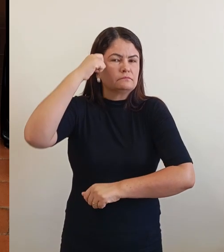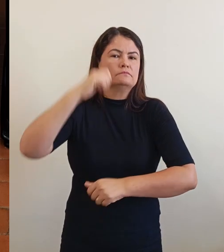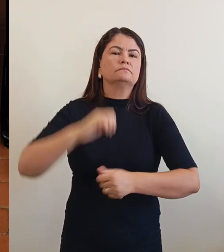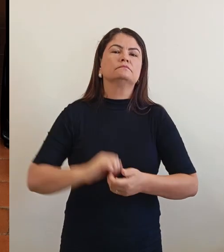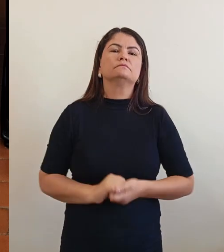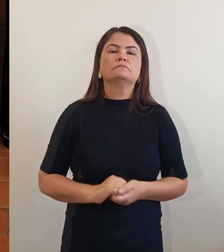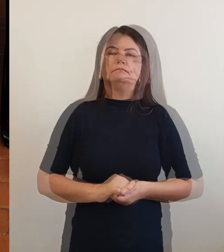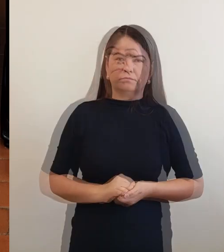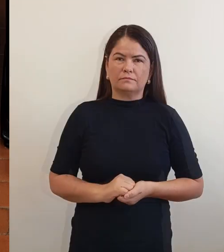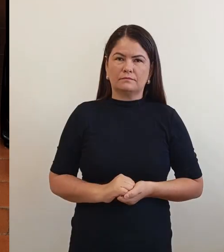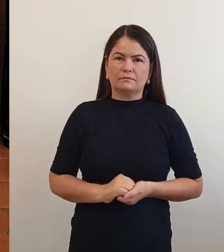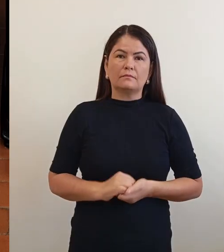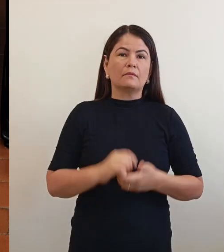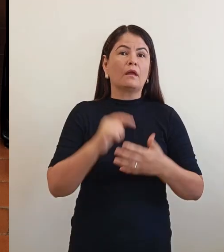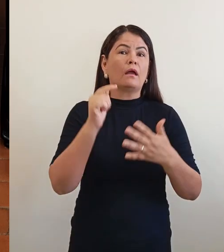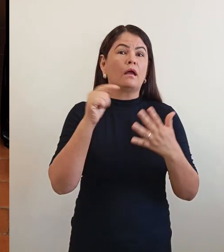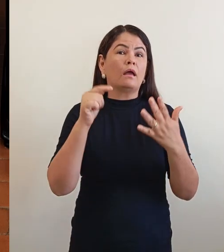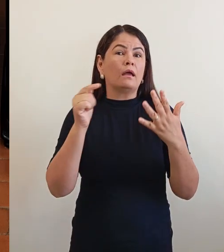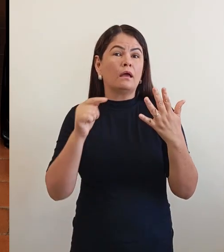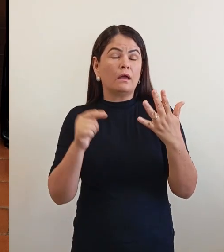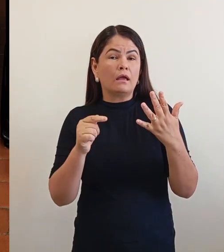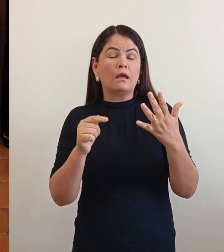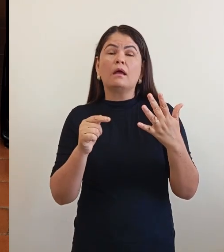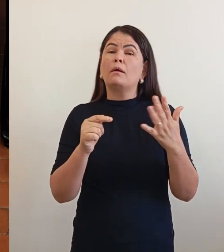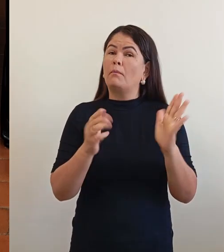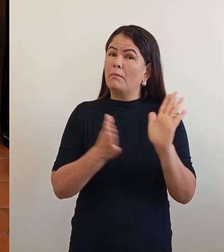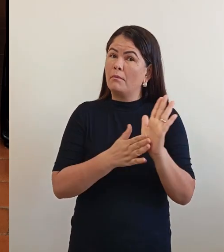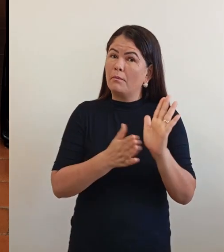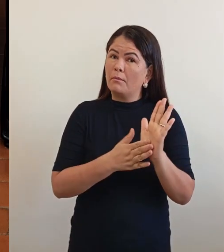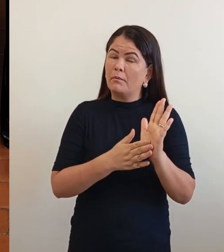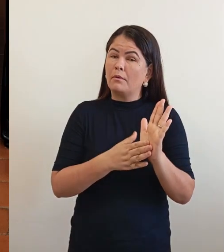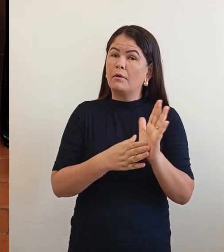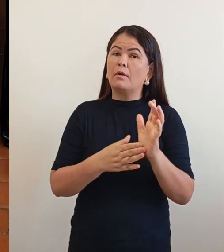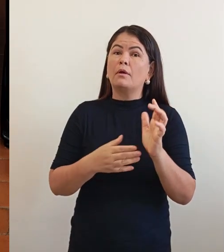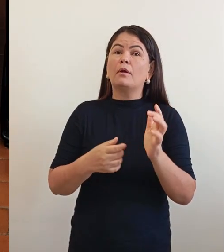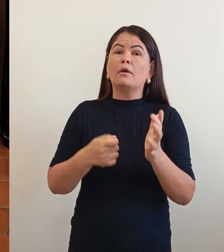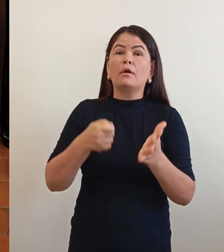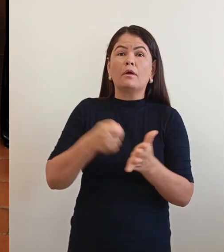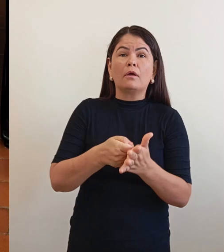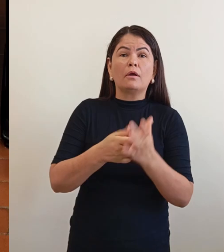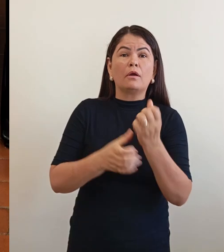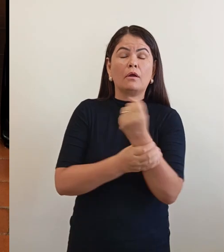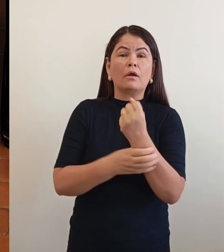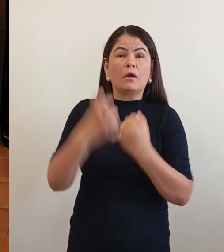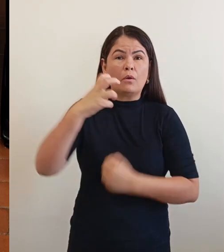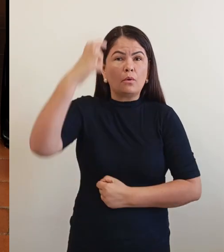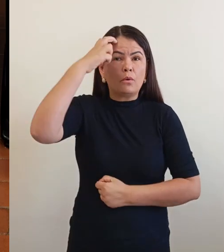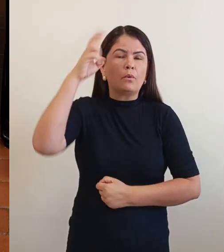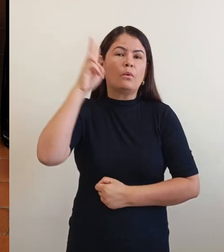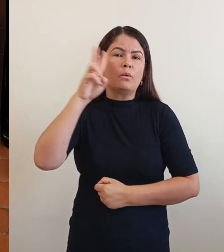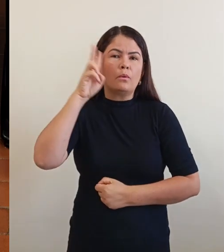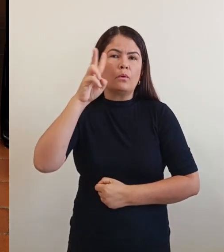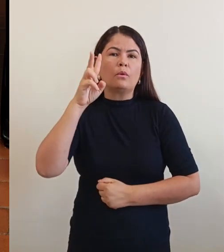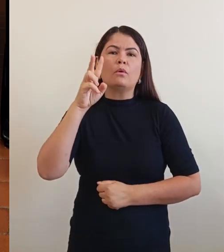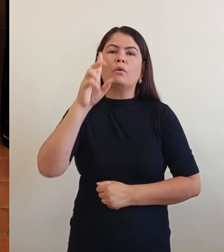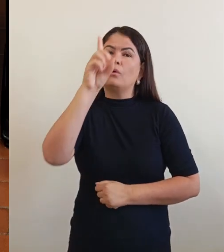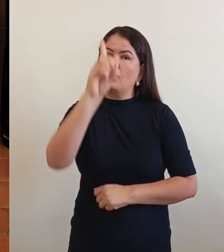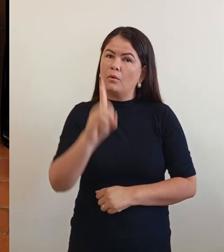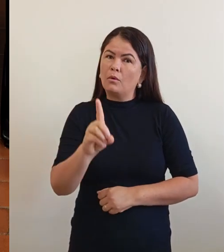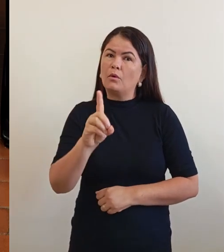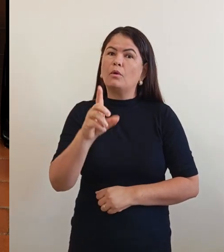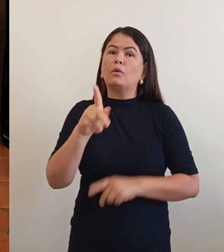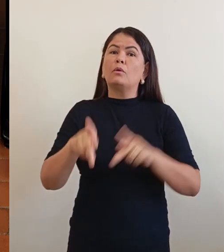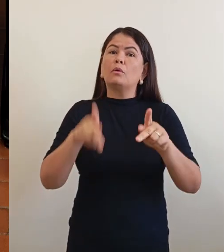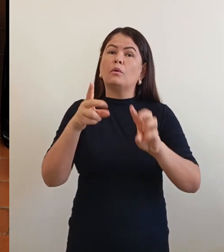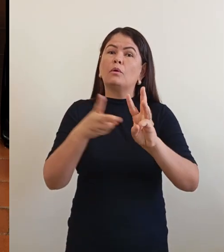Quais medidas o senhor propõe para garantir que a cultura, a história e os direitos dos povos indígenas